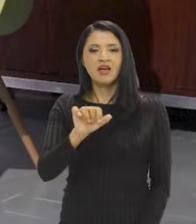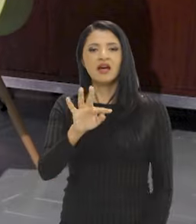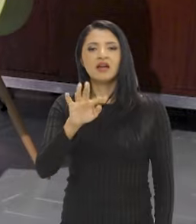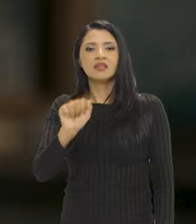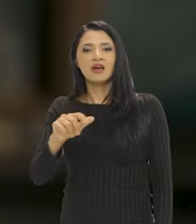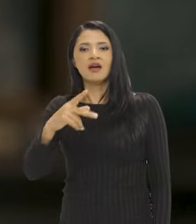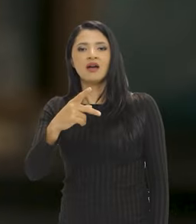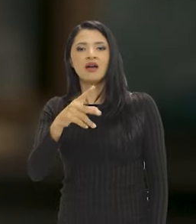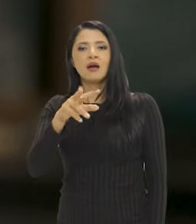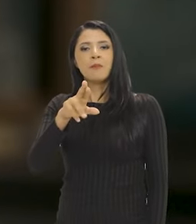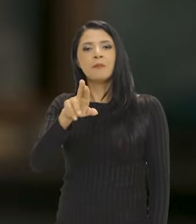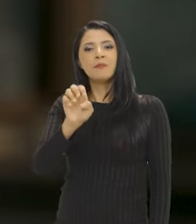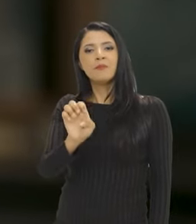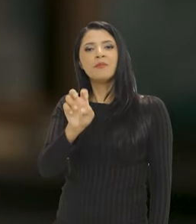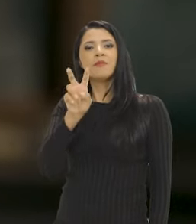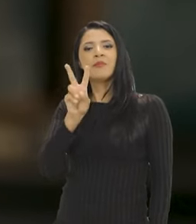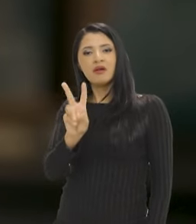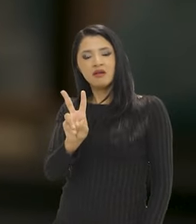com a Dataprev